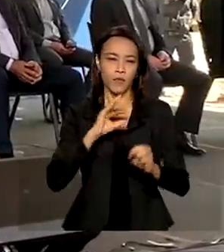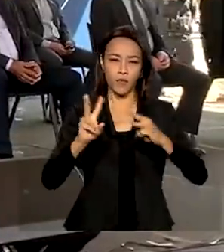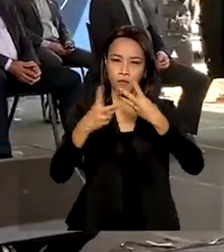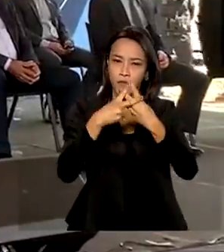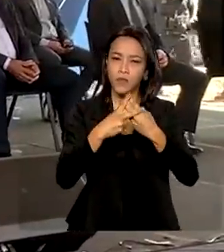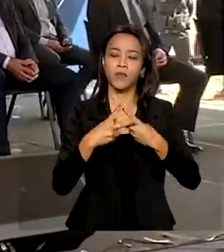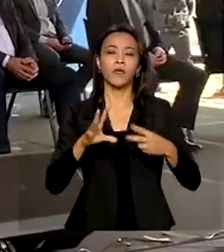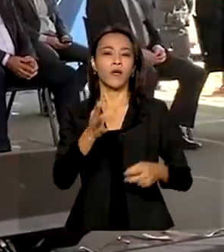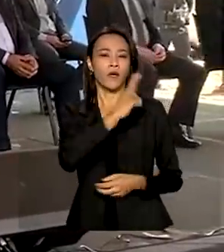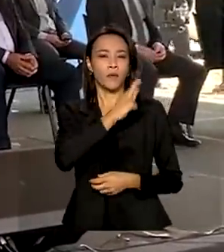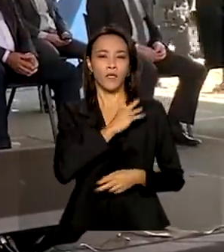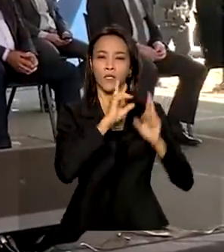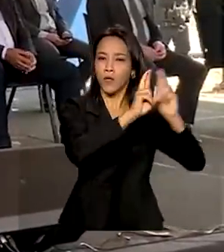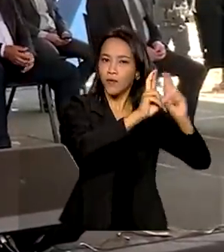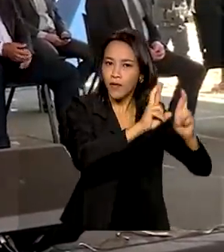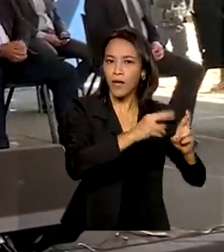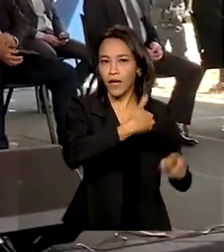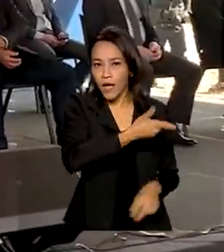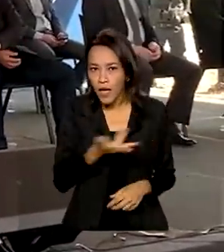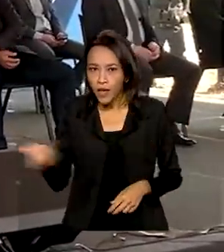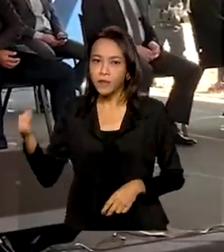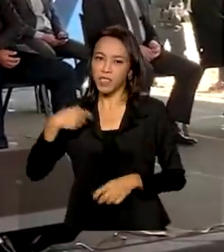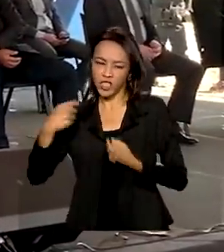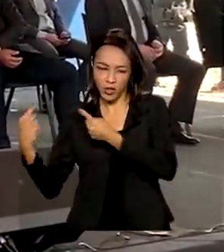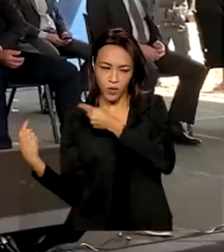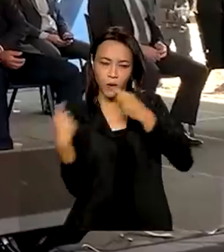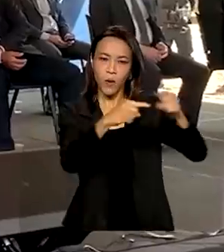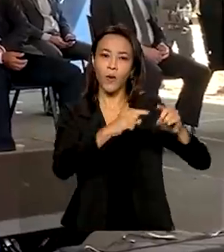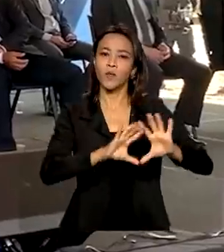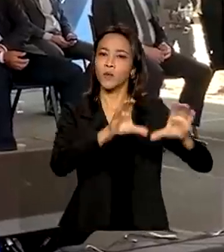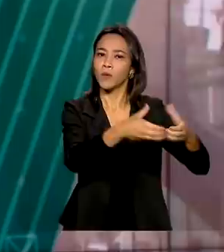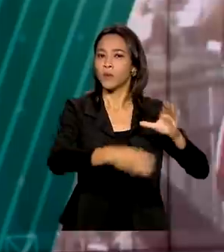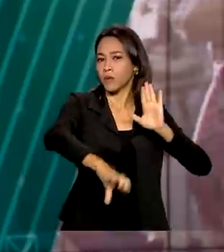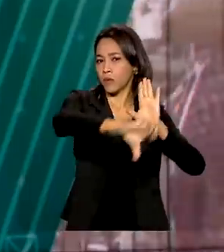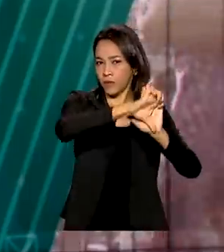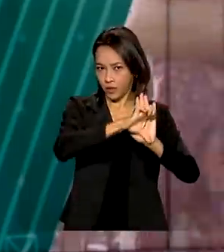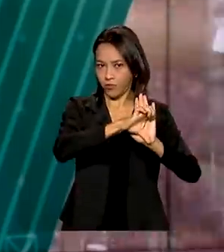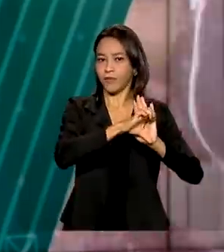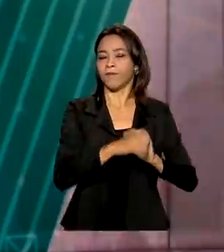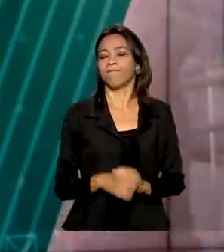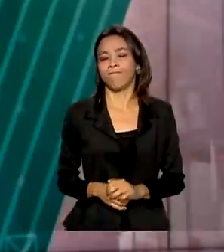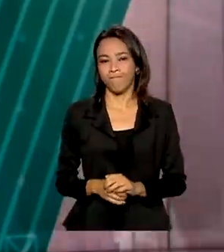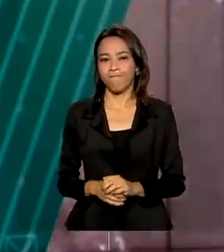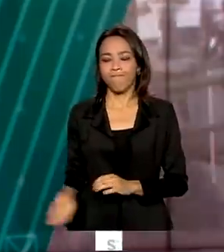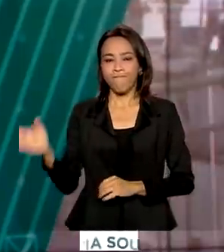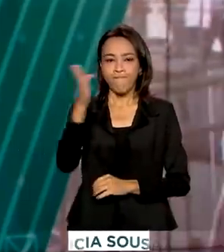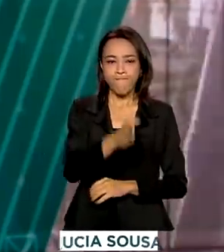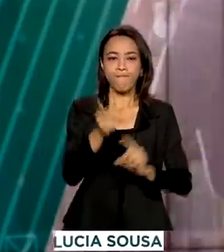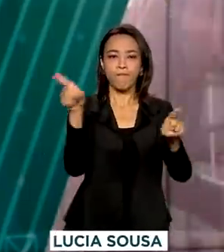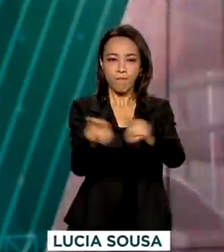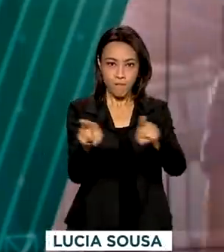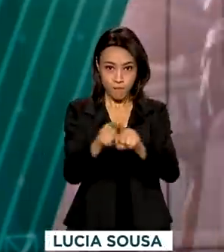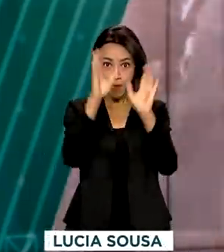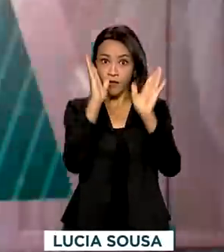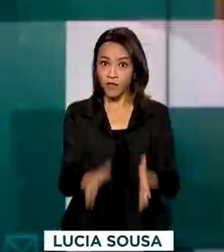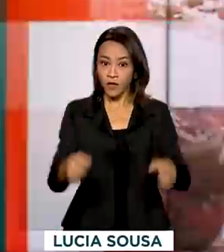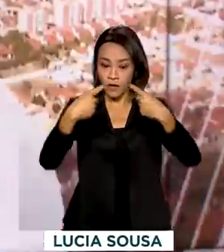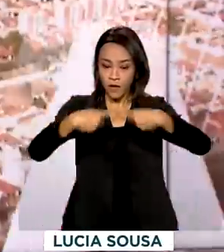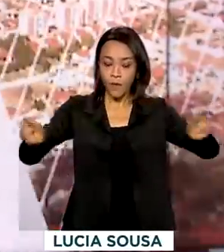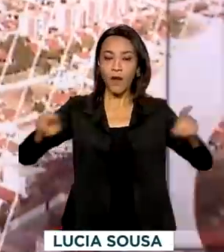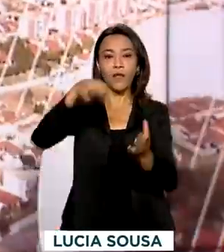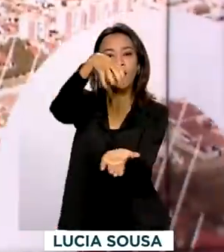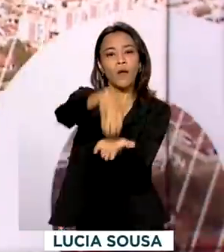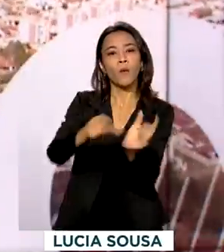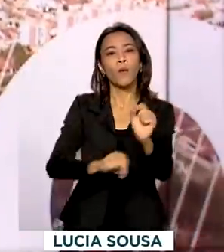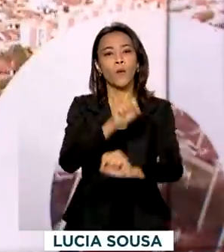Rodoviária Federal, a gente fazer frente ao crime organizado que tanto assolam o nosso país. Também foi inaugurada no Estado uma penitenciária de